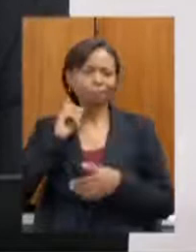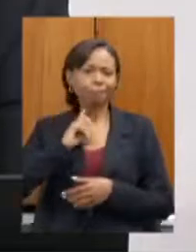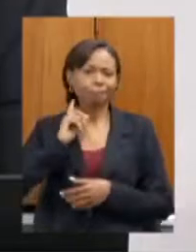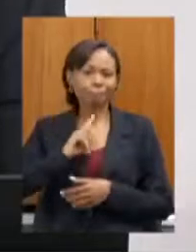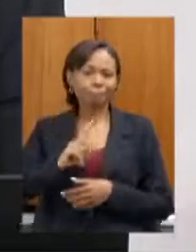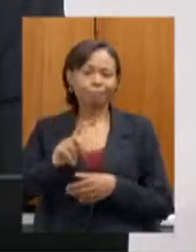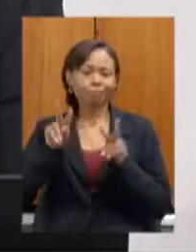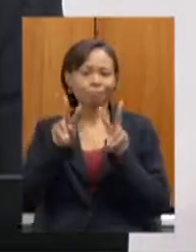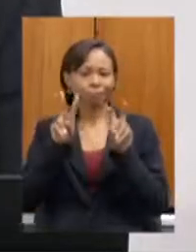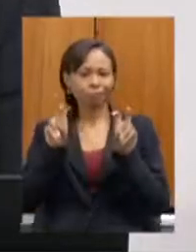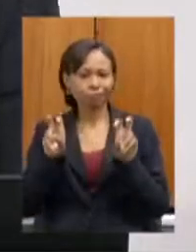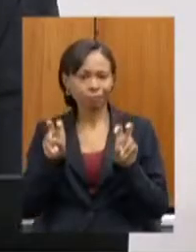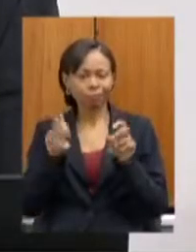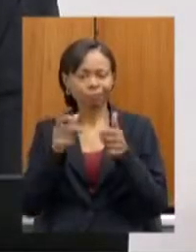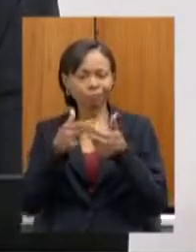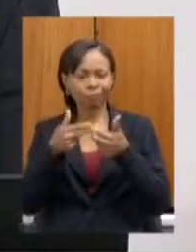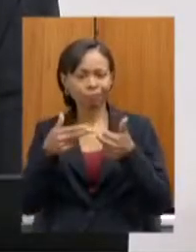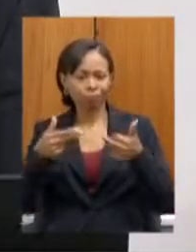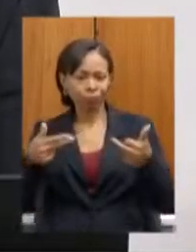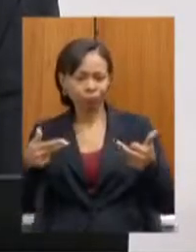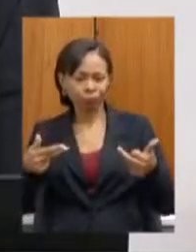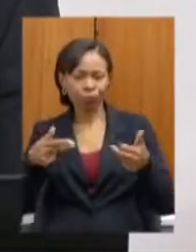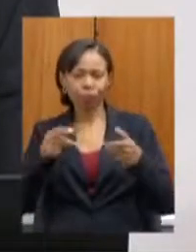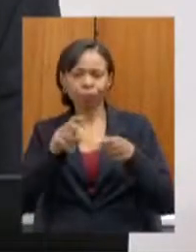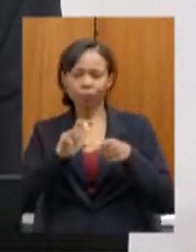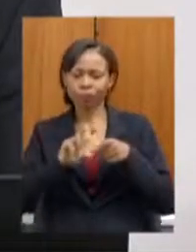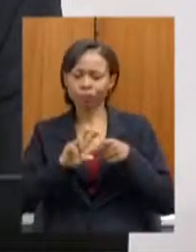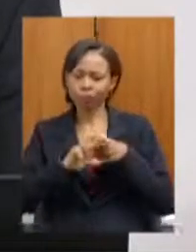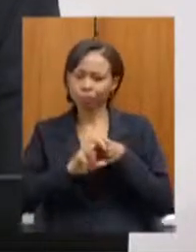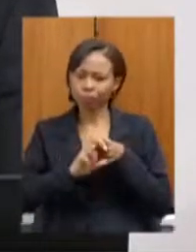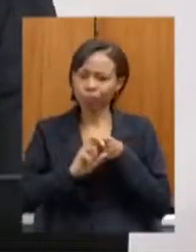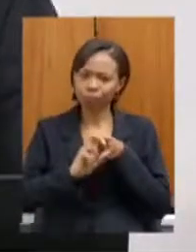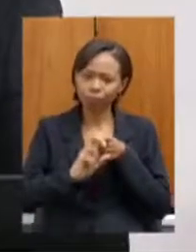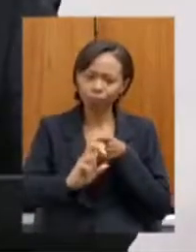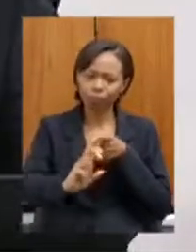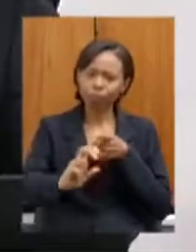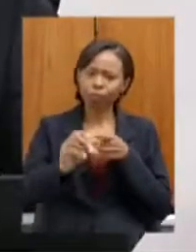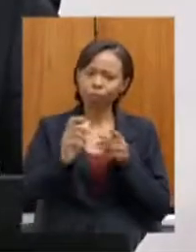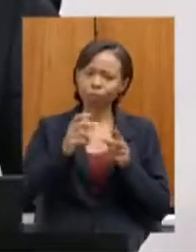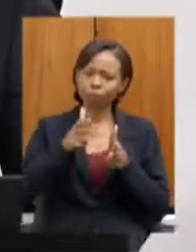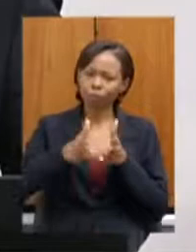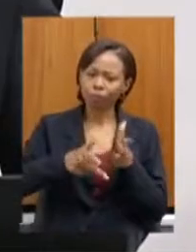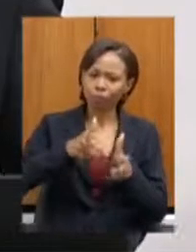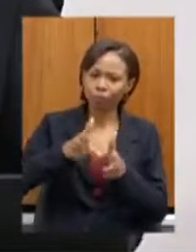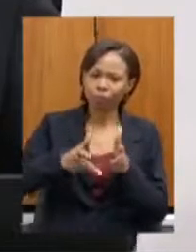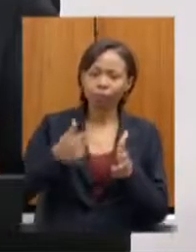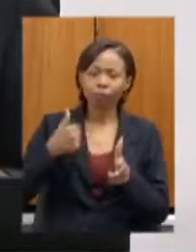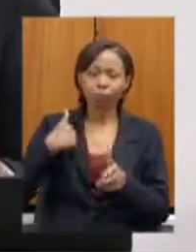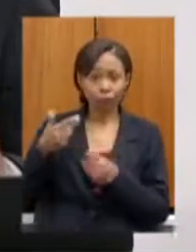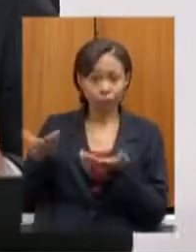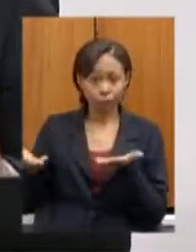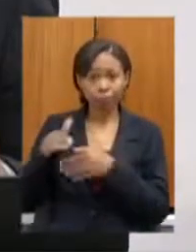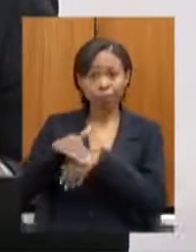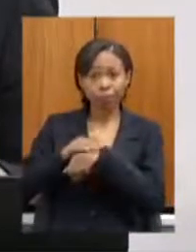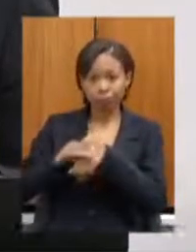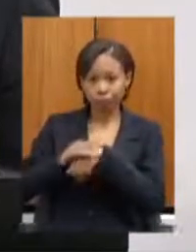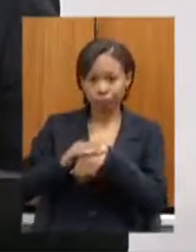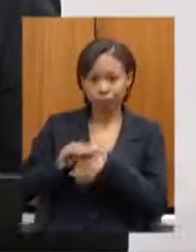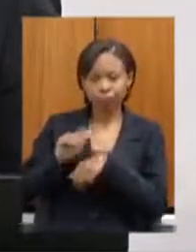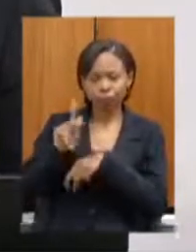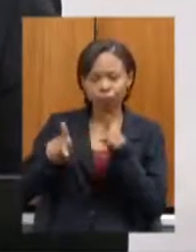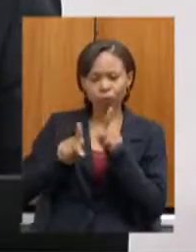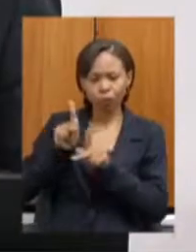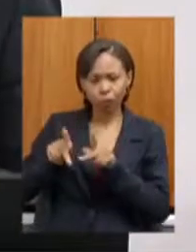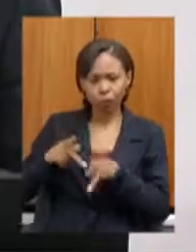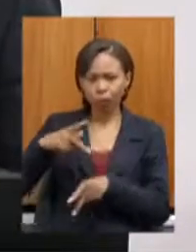ferroviária, e, especialmente hoje, conversando com o pessoal de Ponte Nova, eu vi, secretário,